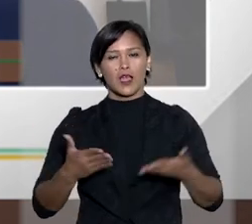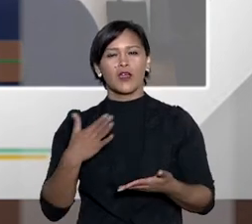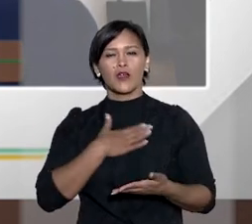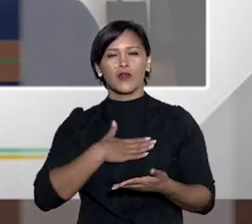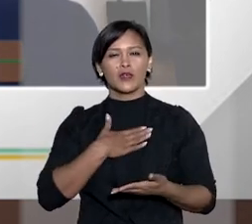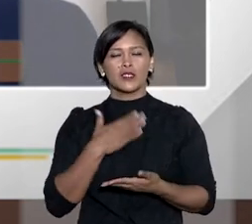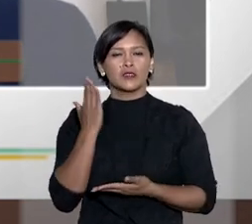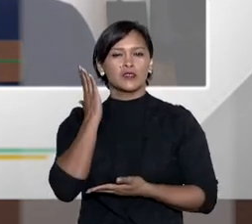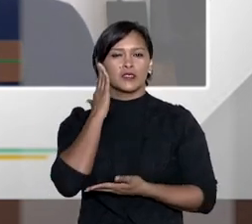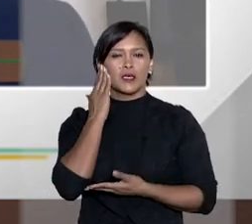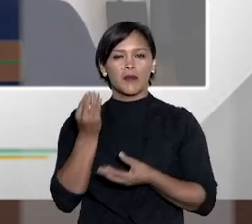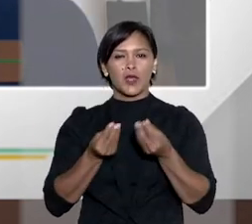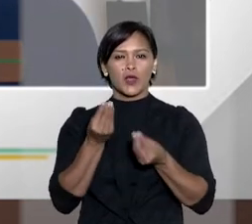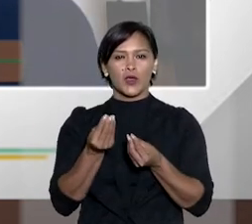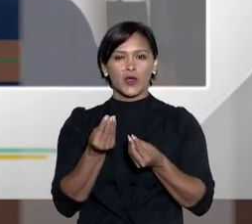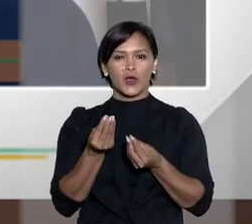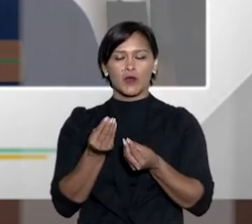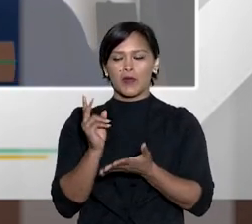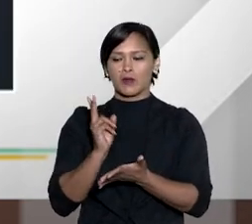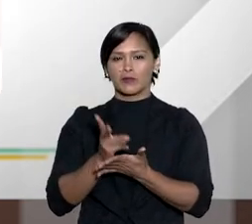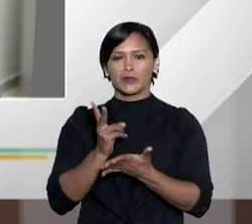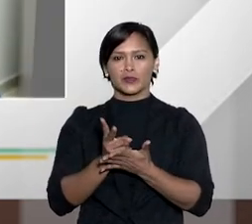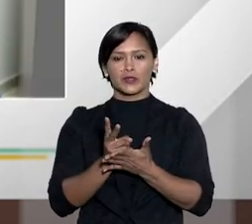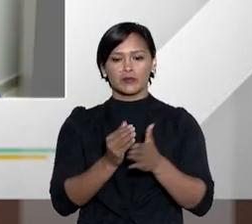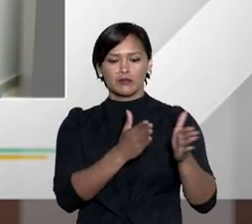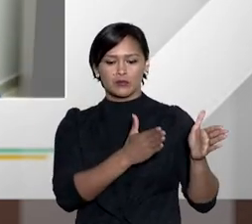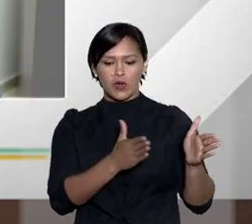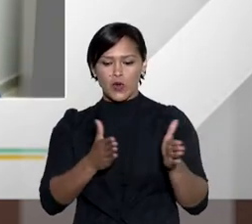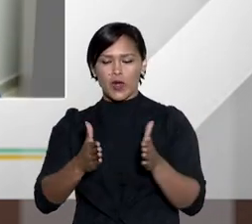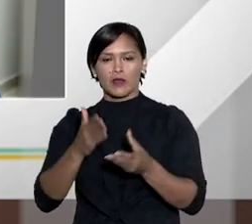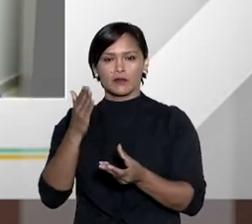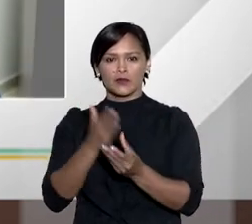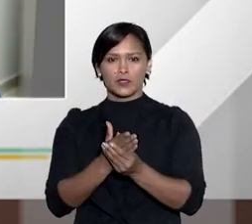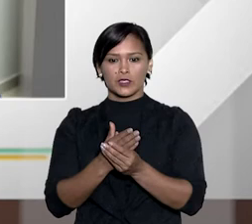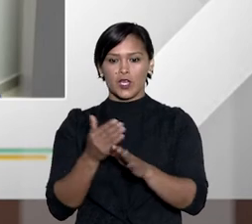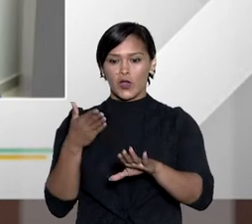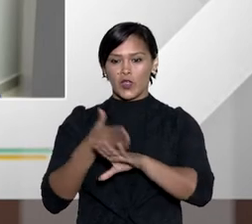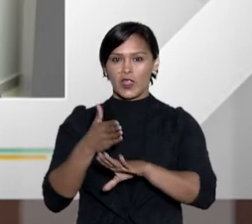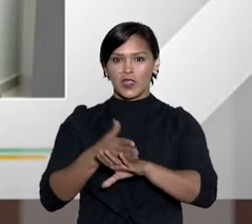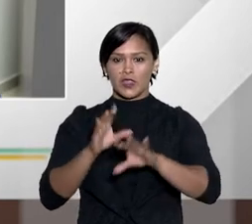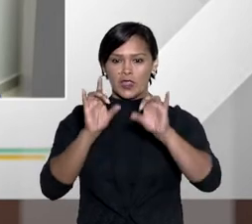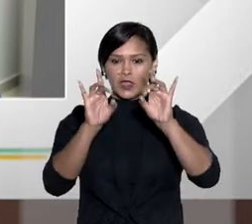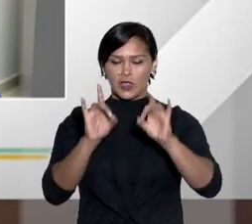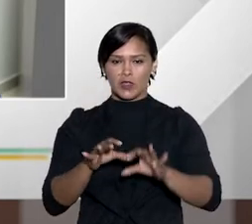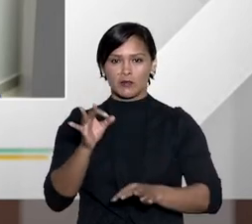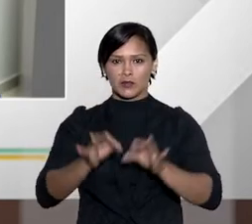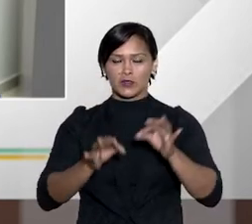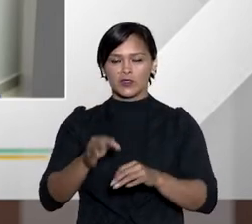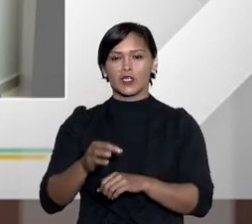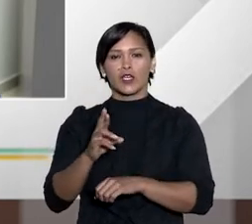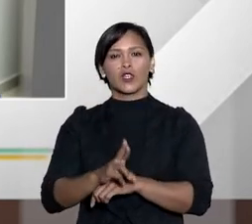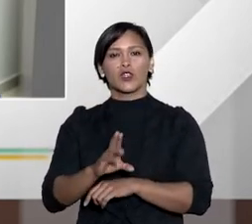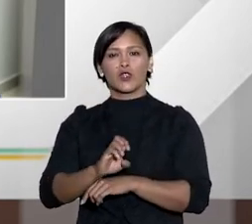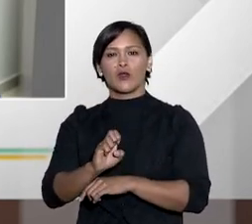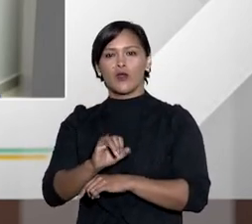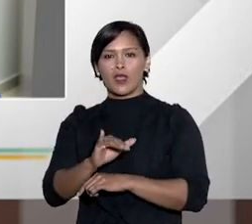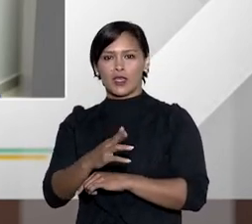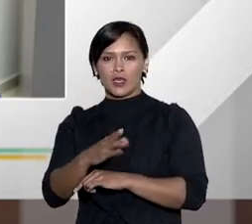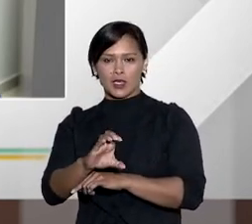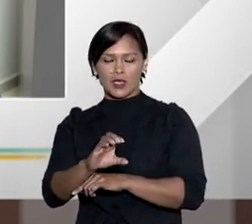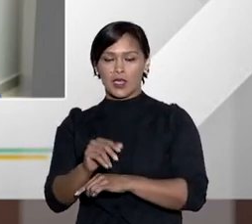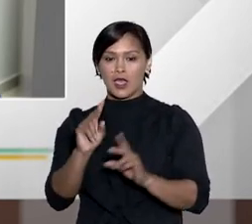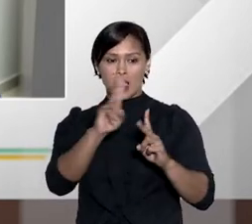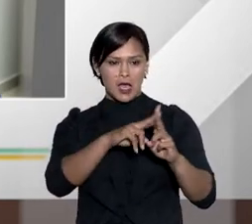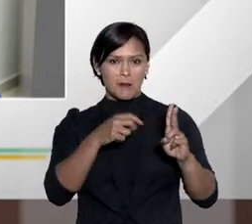da sentença homologatória agora eu gostaria de saber como o rito processual em si dentro de um